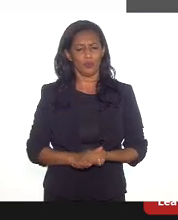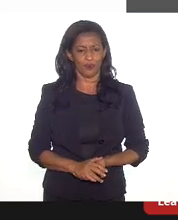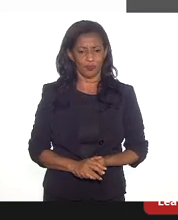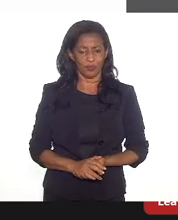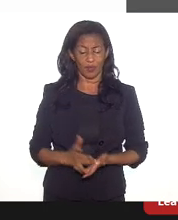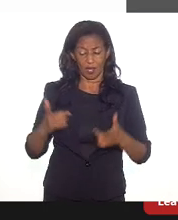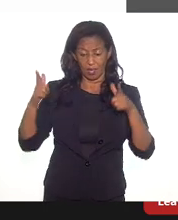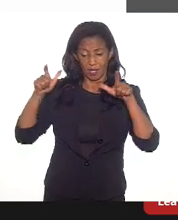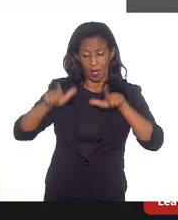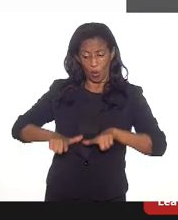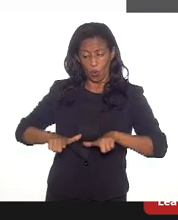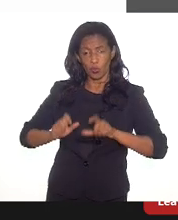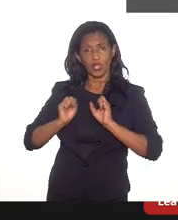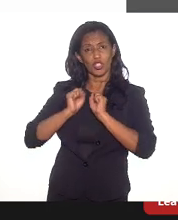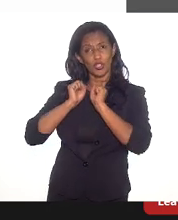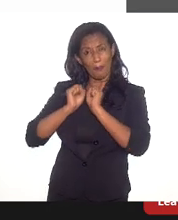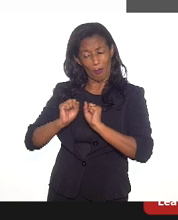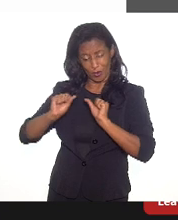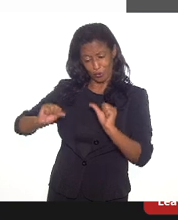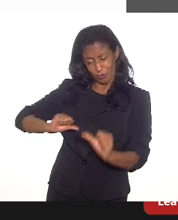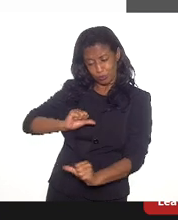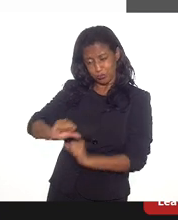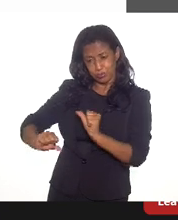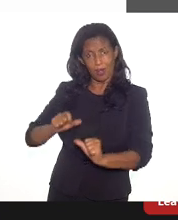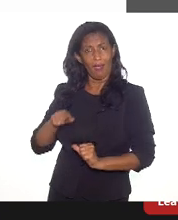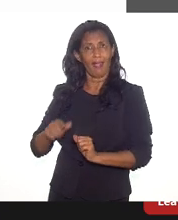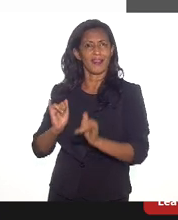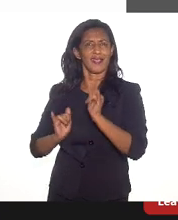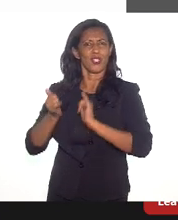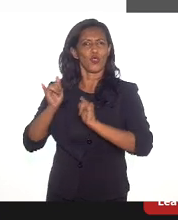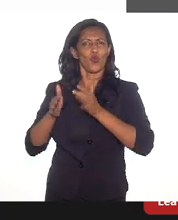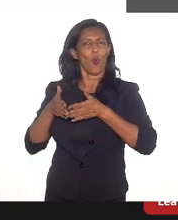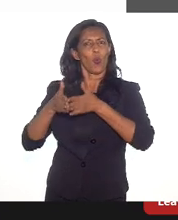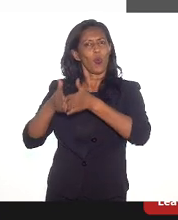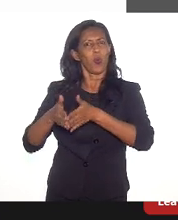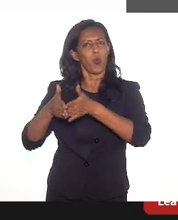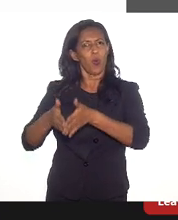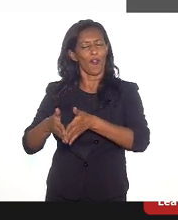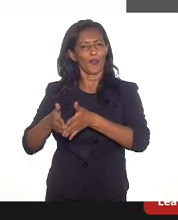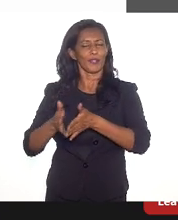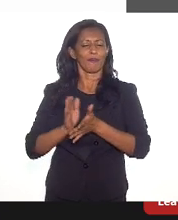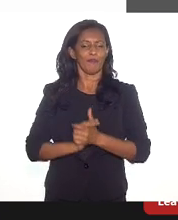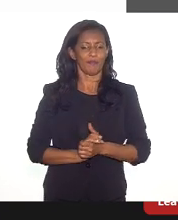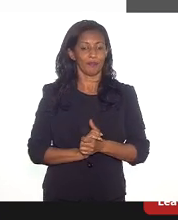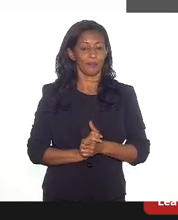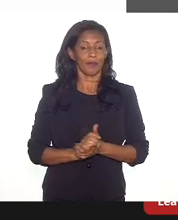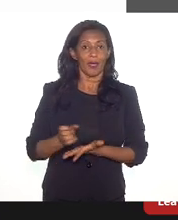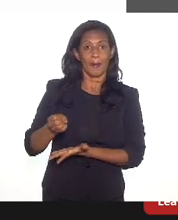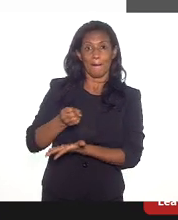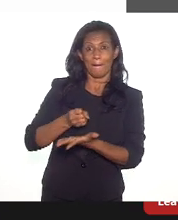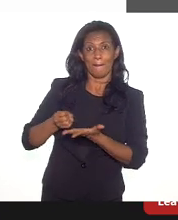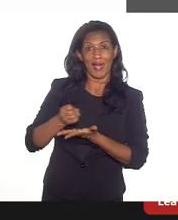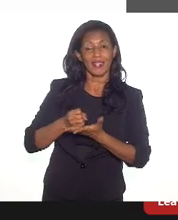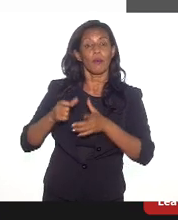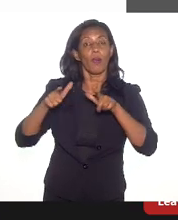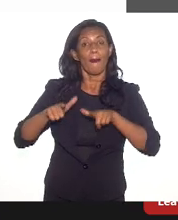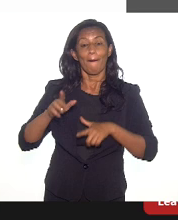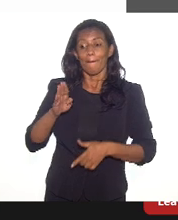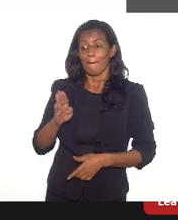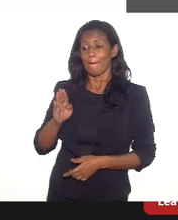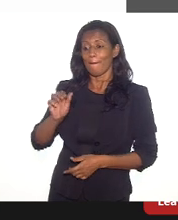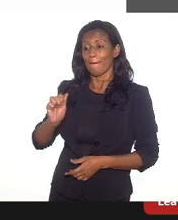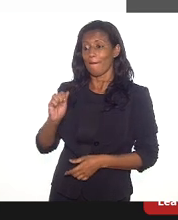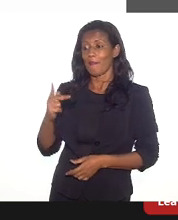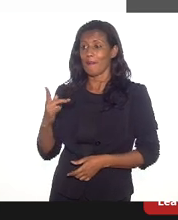aonde é que a gente pode revitalizar essa indústria naval, esse cluster naval? Basicamente, nas Baías, na Baía